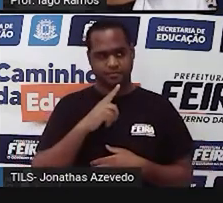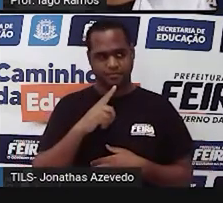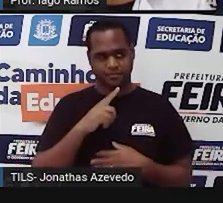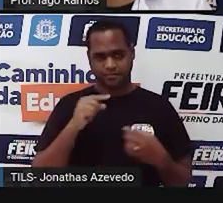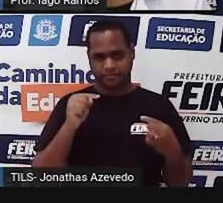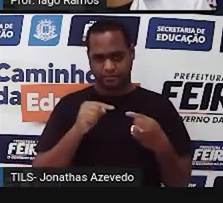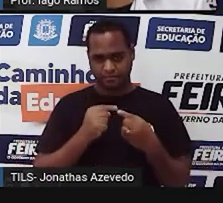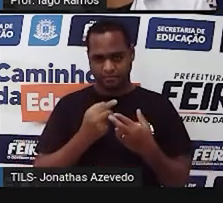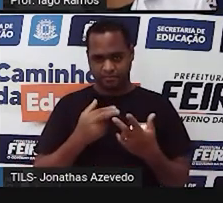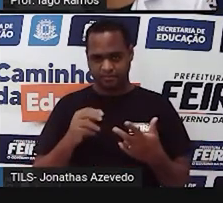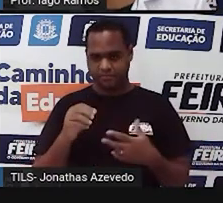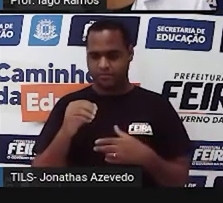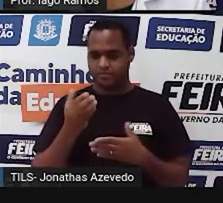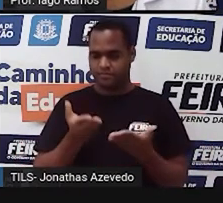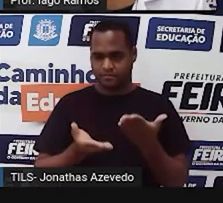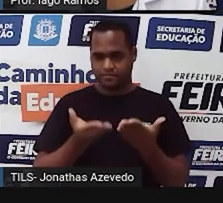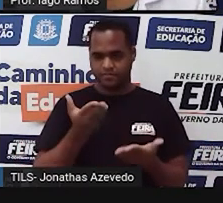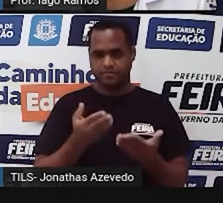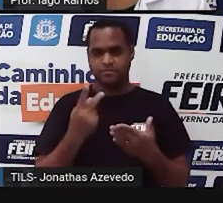dessas caixinhas.